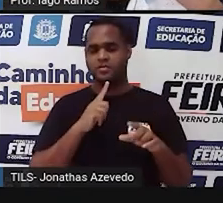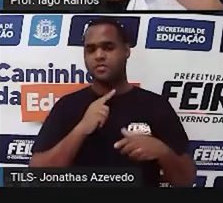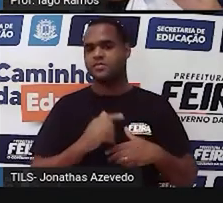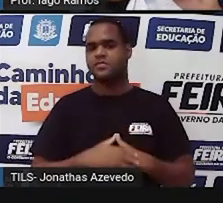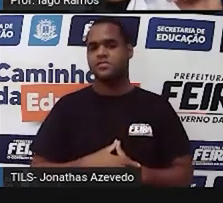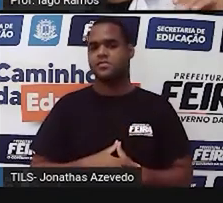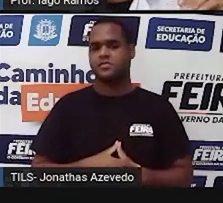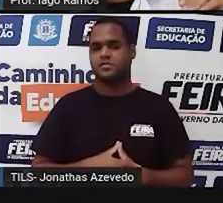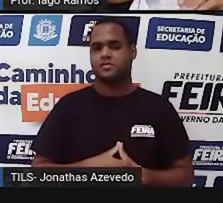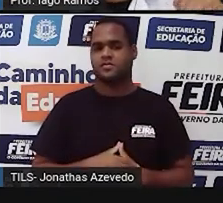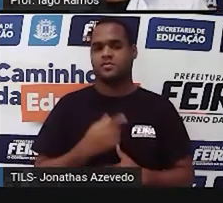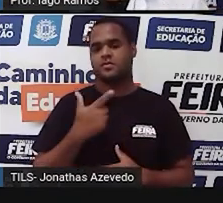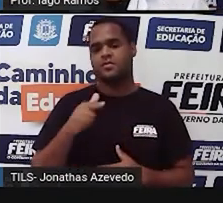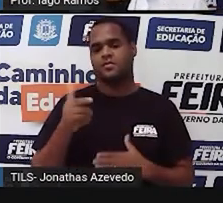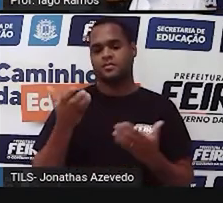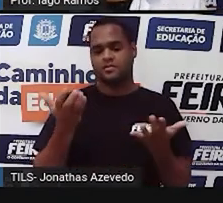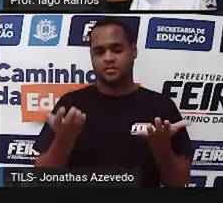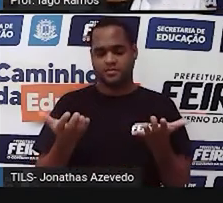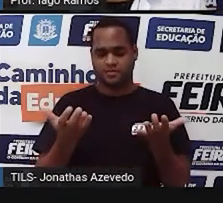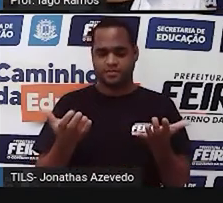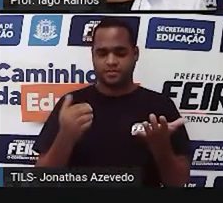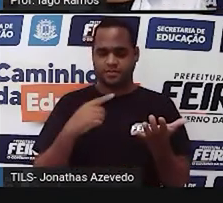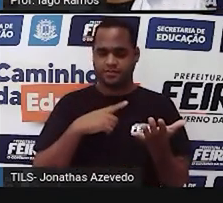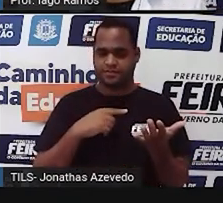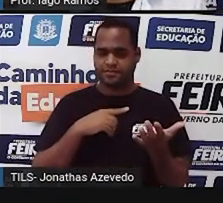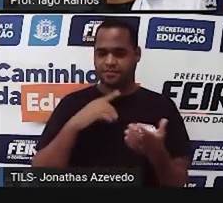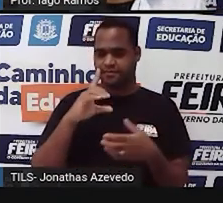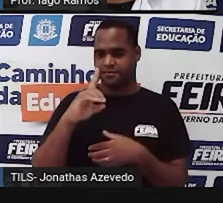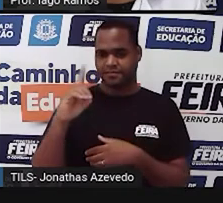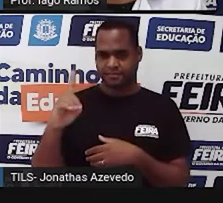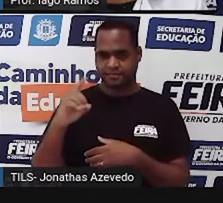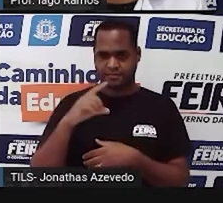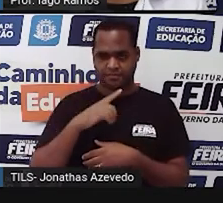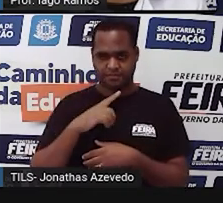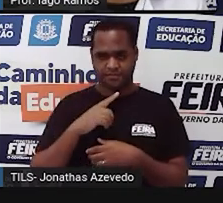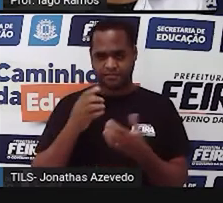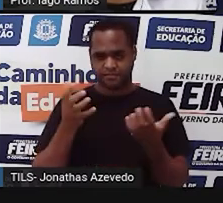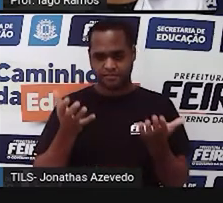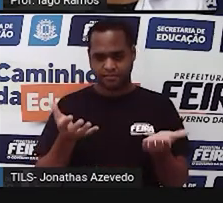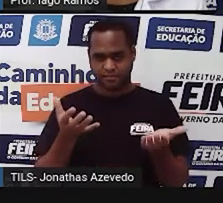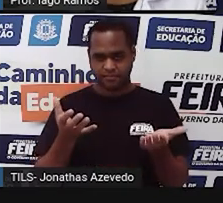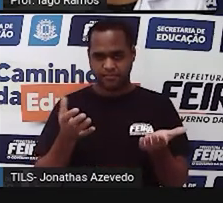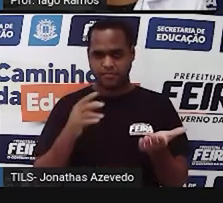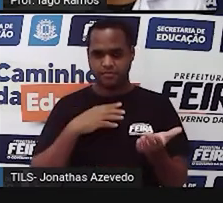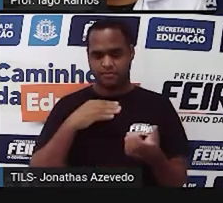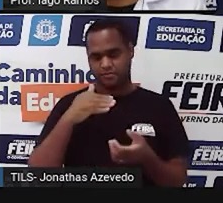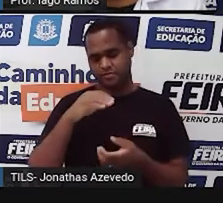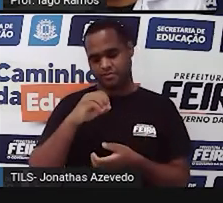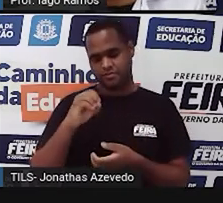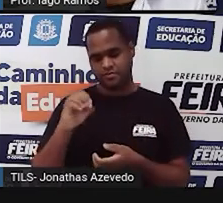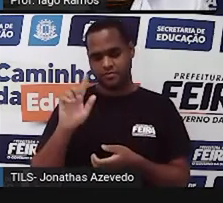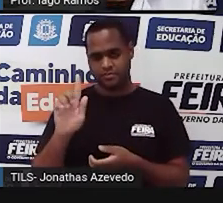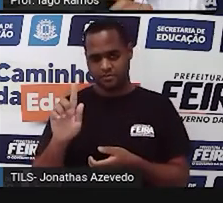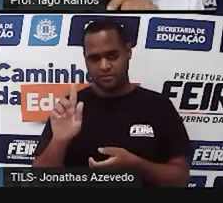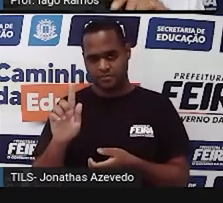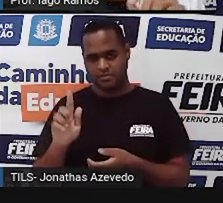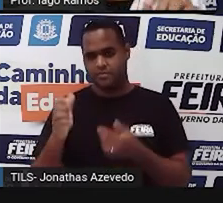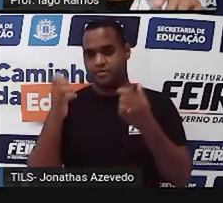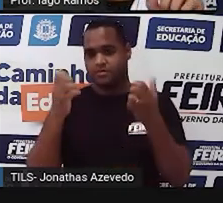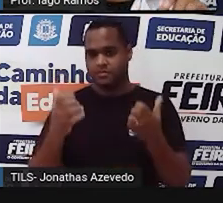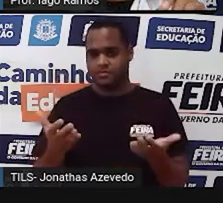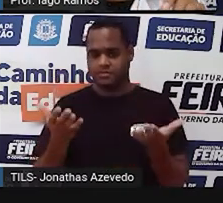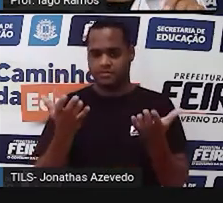outro prato, no prato direito, tem ali um objetozinho de 100 gramas. E ali